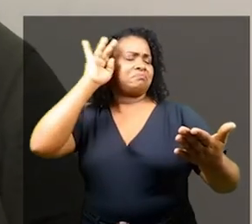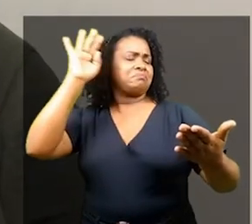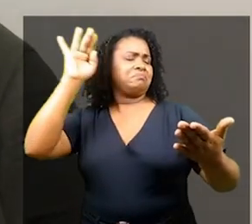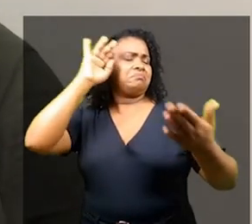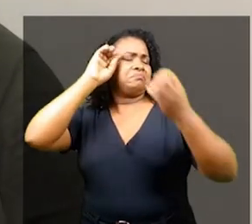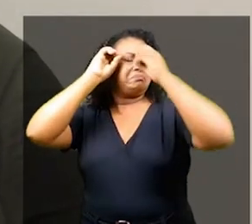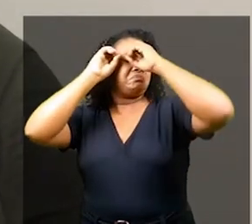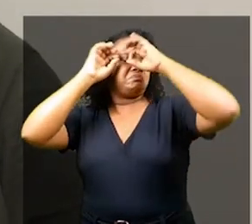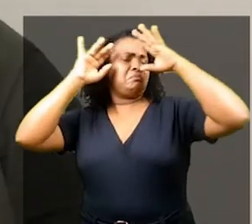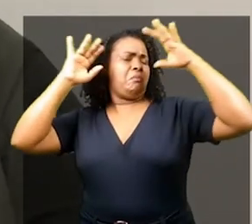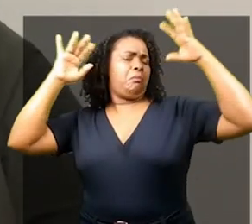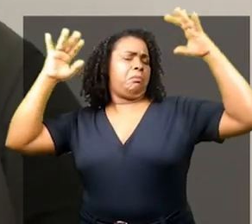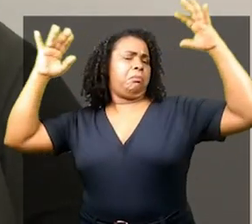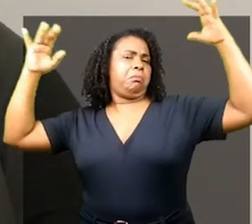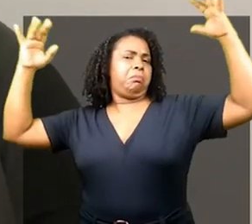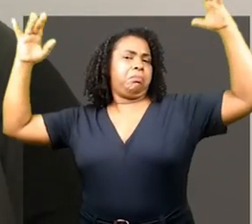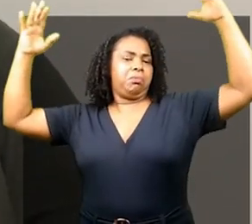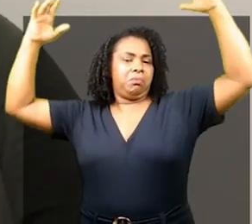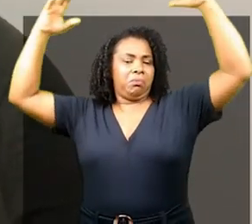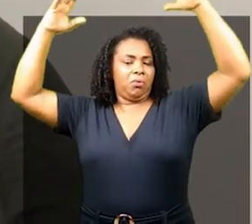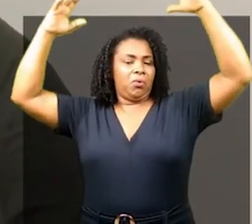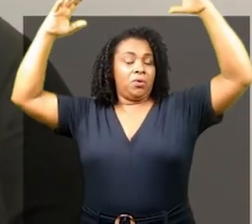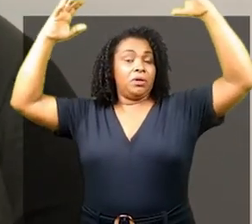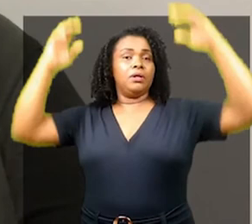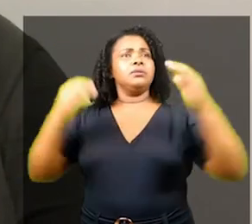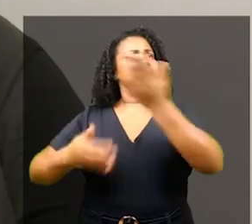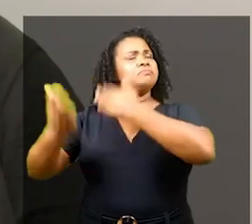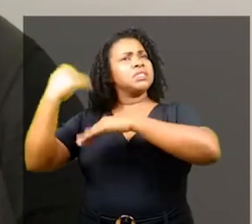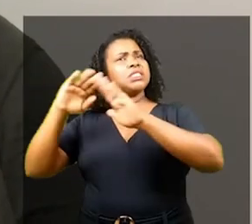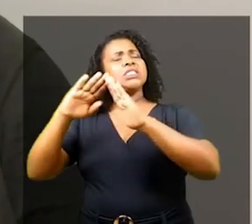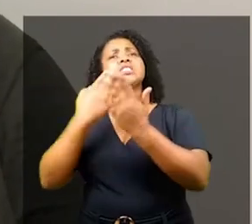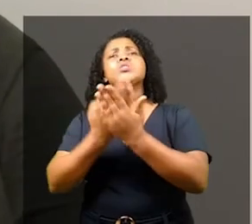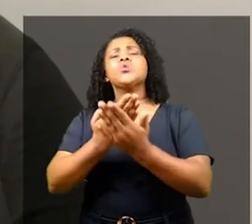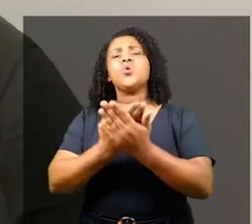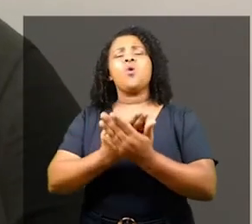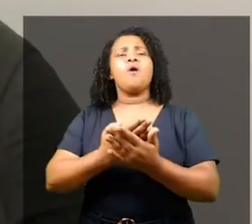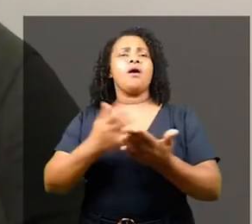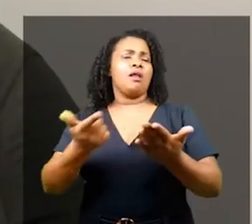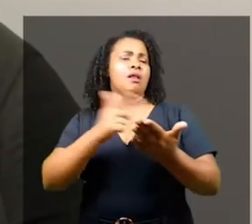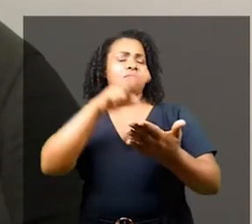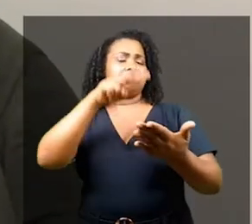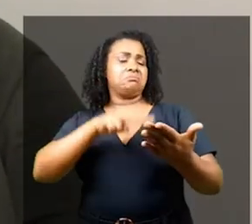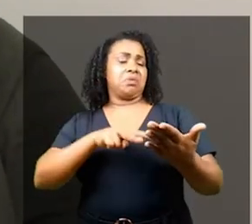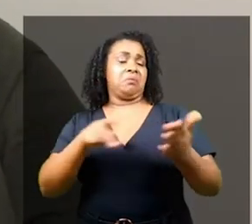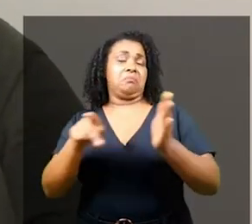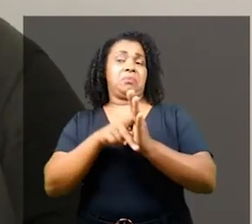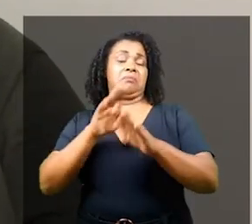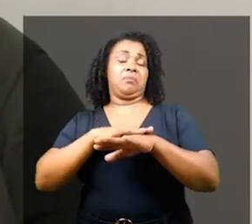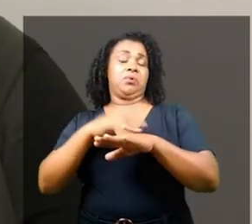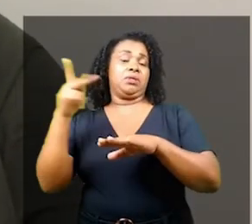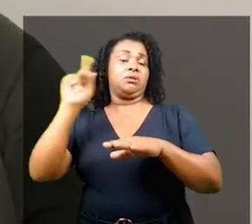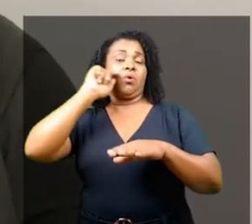expandir o seu imaginário. Afinal, nós nos formamos na escola lendo quase que exclusivamente homens